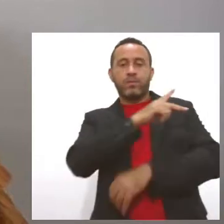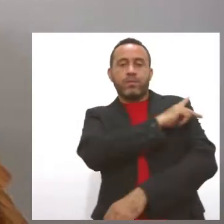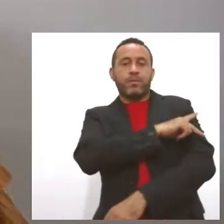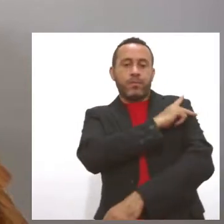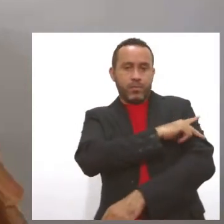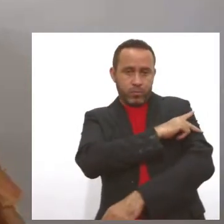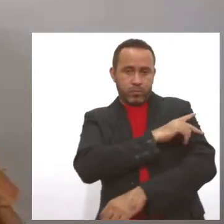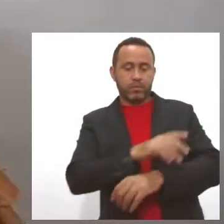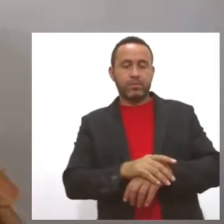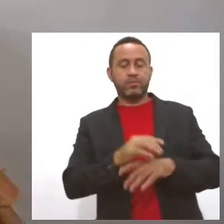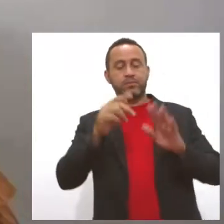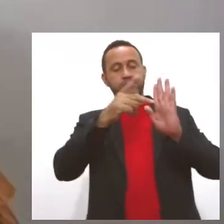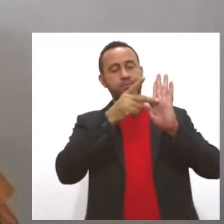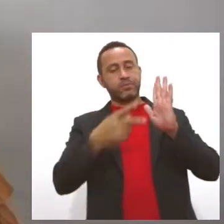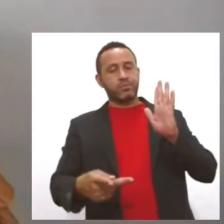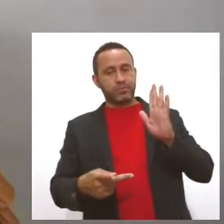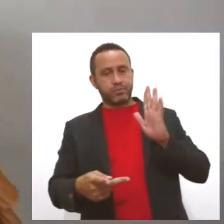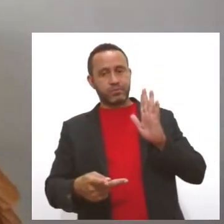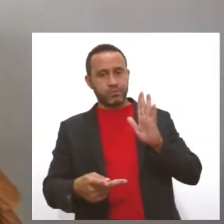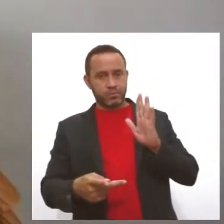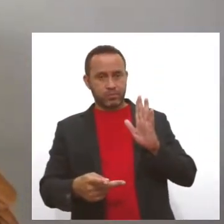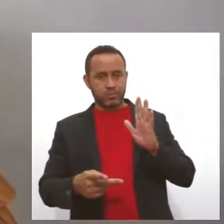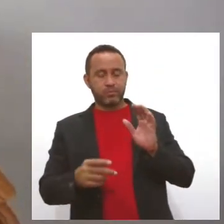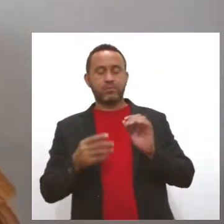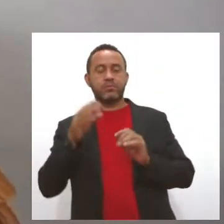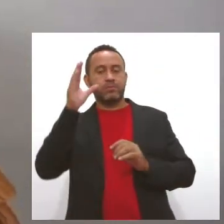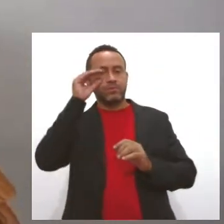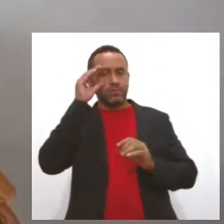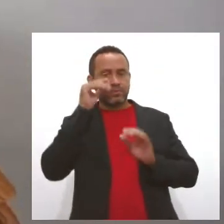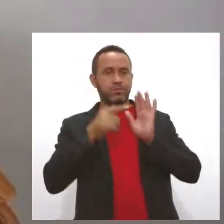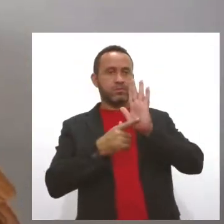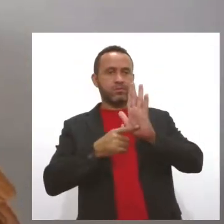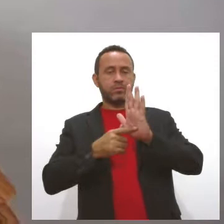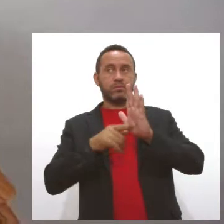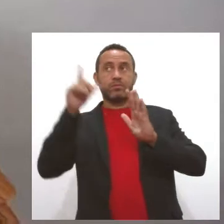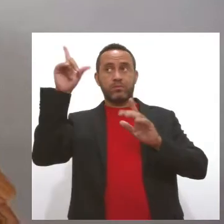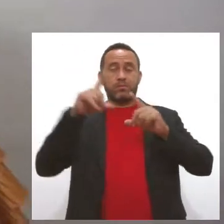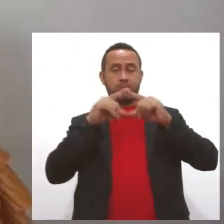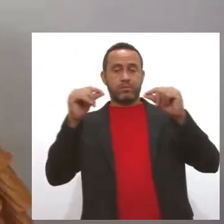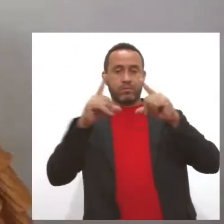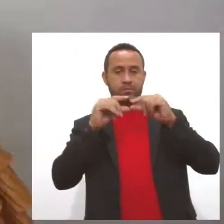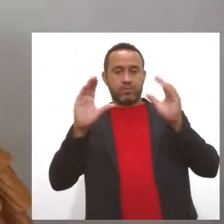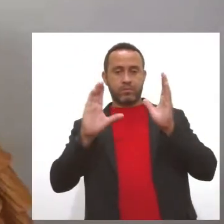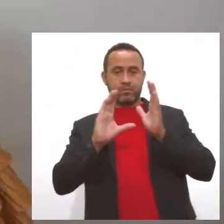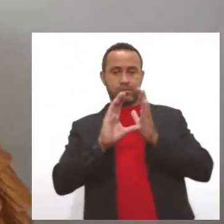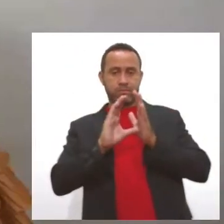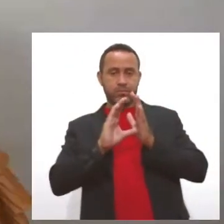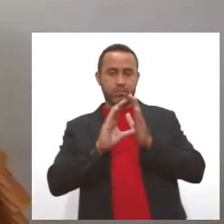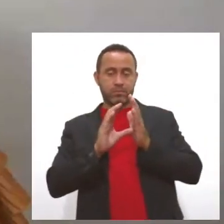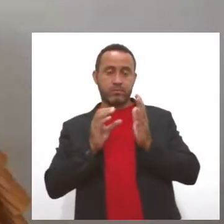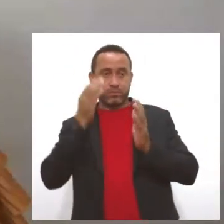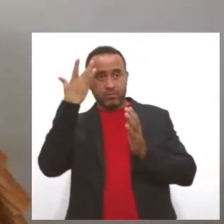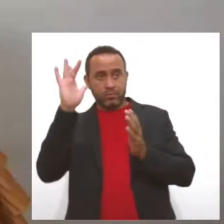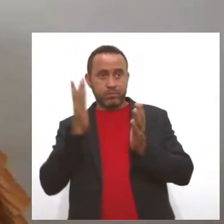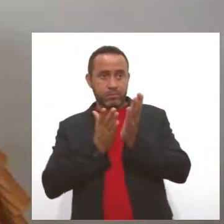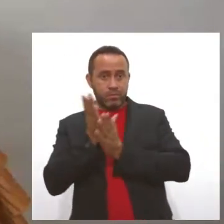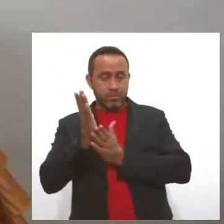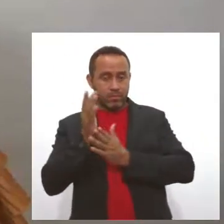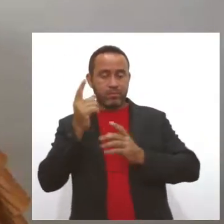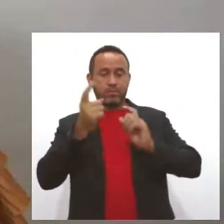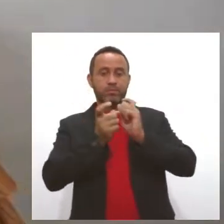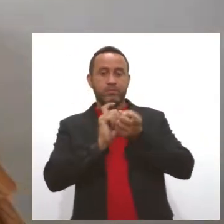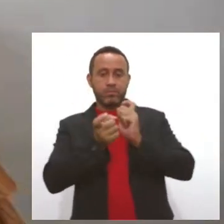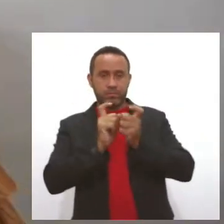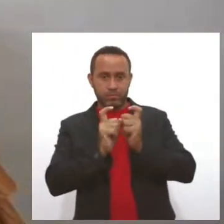projeto interessante que vai ser apresentado no Senado, não sei ainda se vai ser aprovado pelos senadores, mas vai gerar muita discussão, viu,